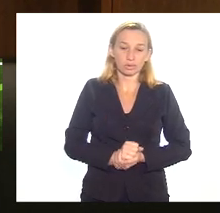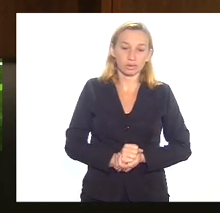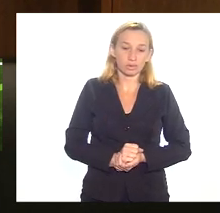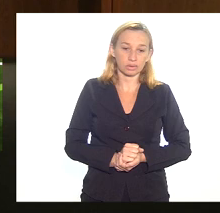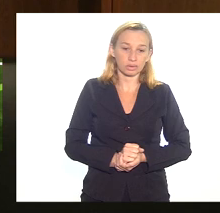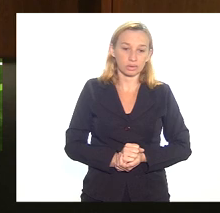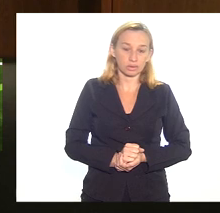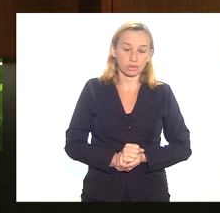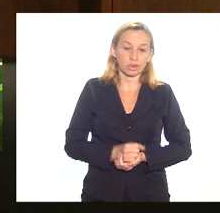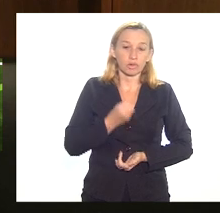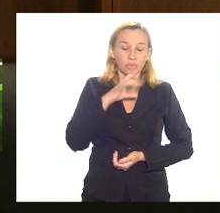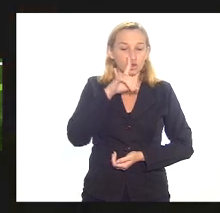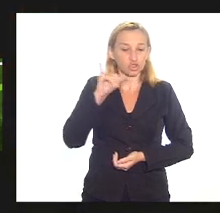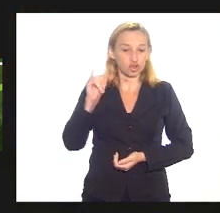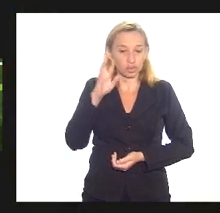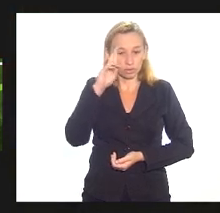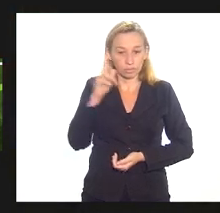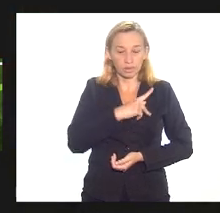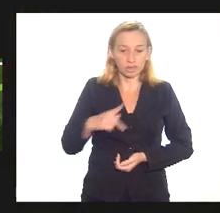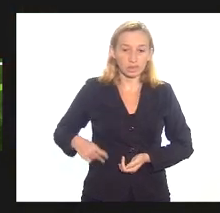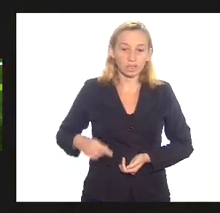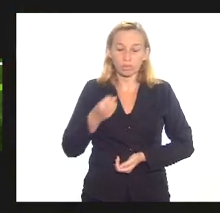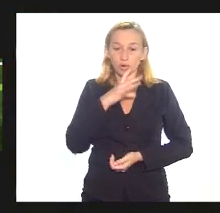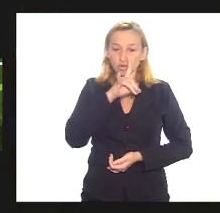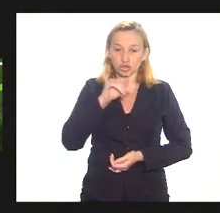bom dia presidente bom dia a todos